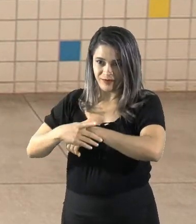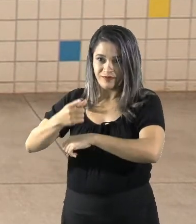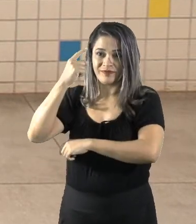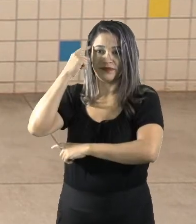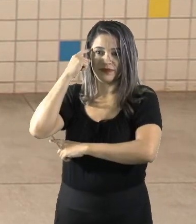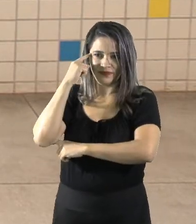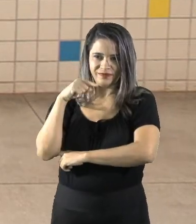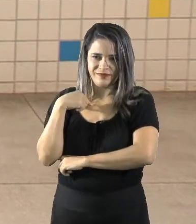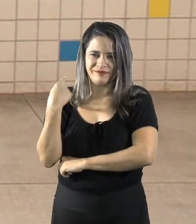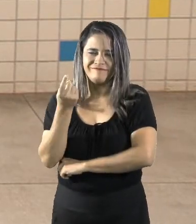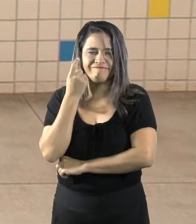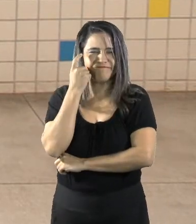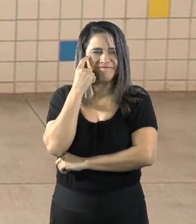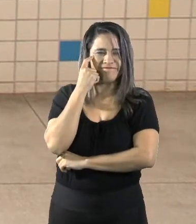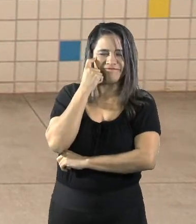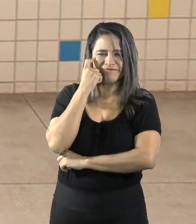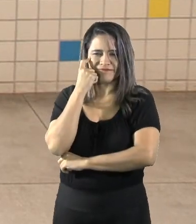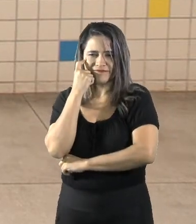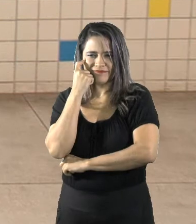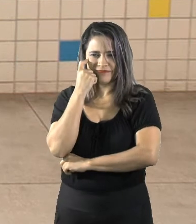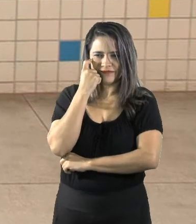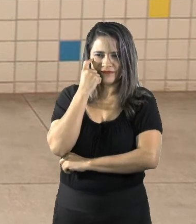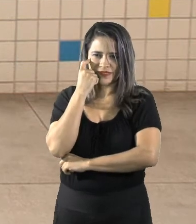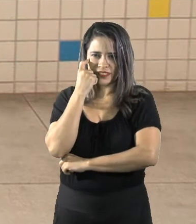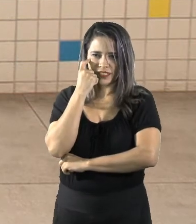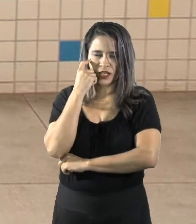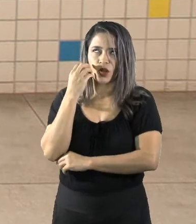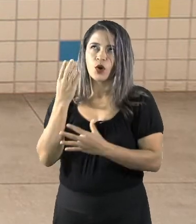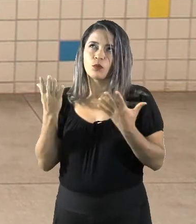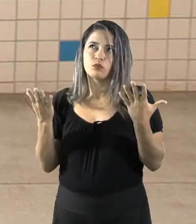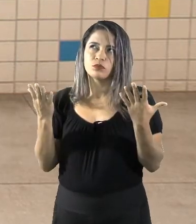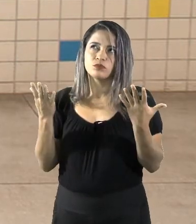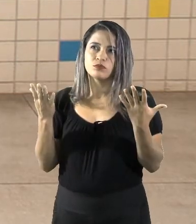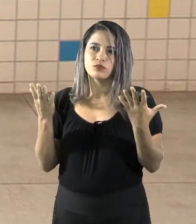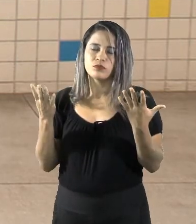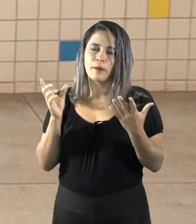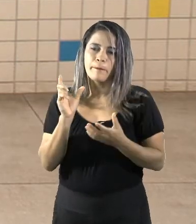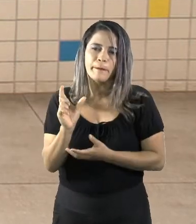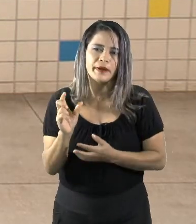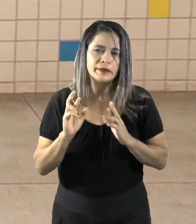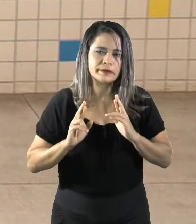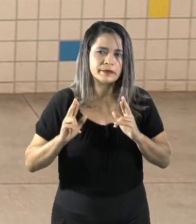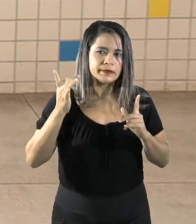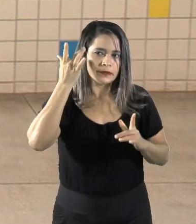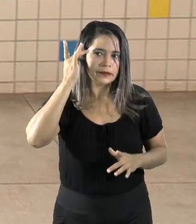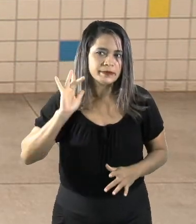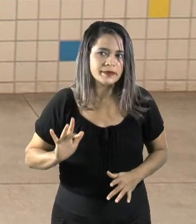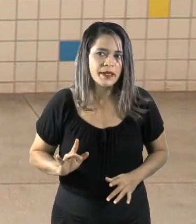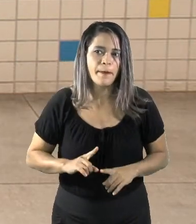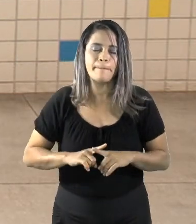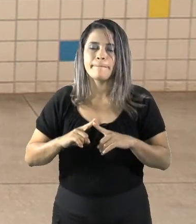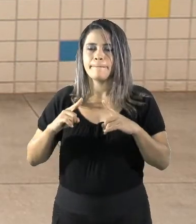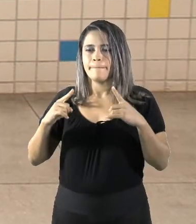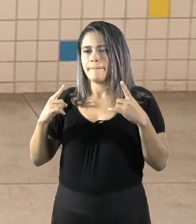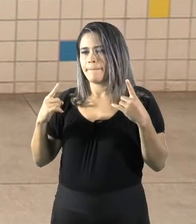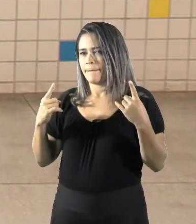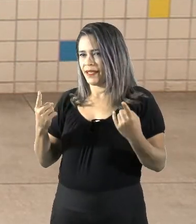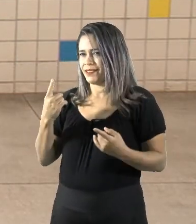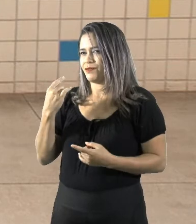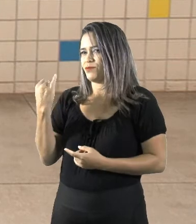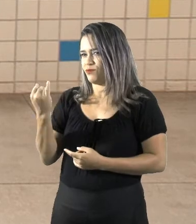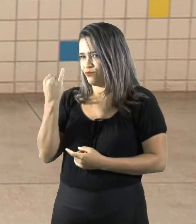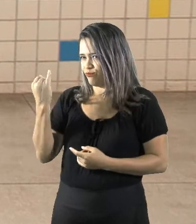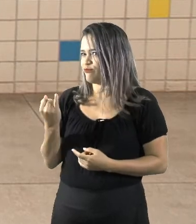em translação da Terra, opa, peraí, essa palavra é muito estranha, mas ela tem uma importância muito grande. Por quê?